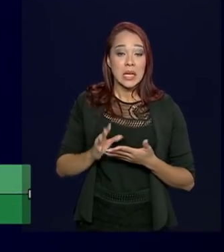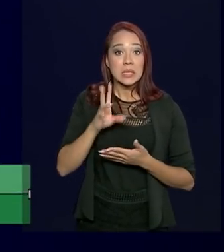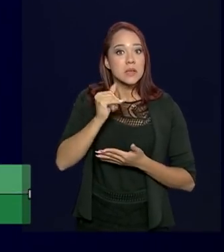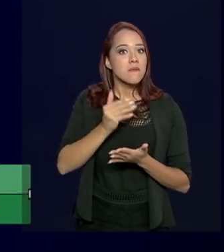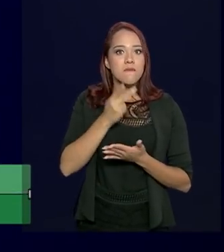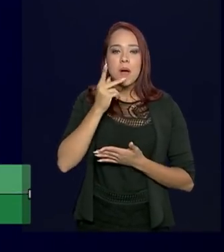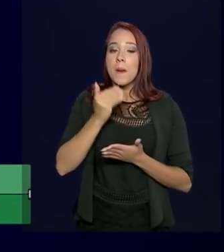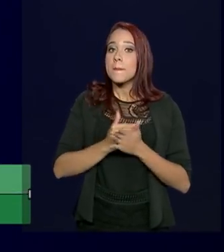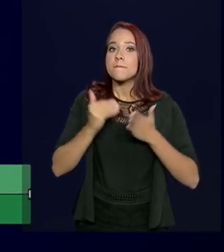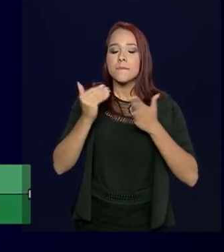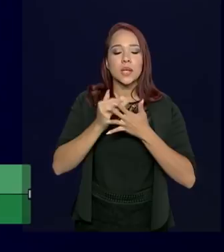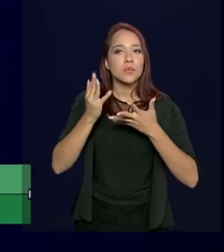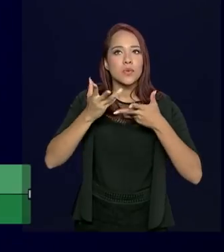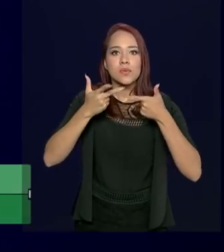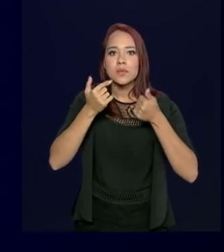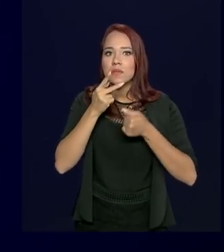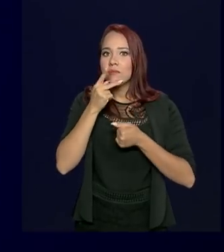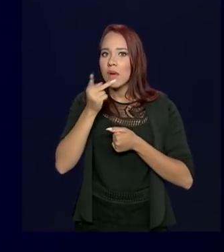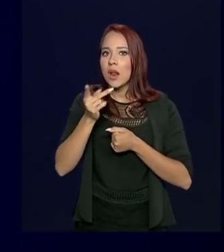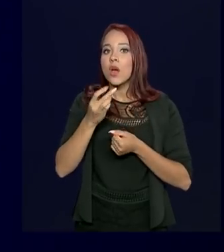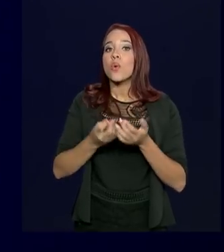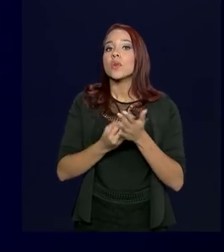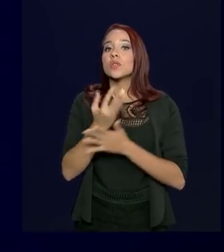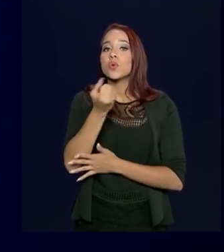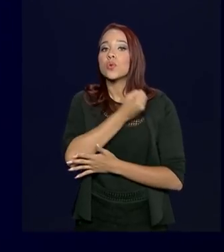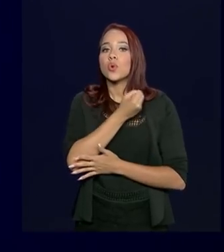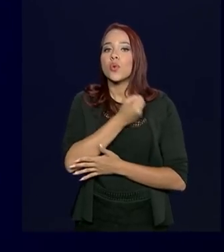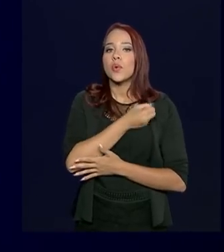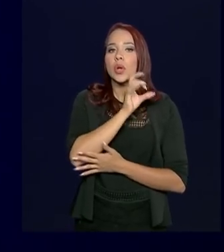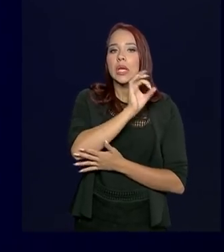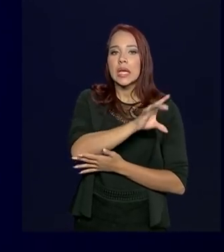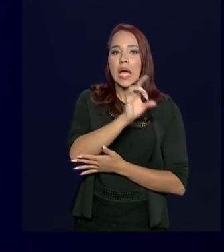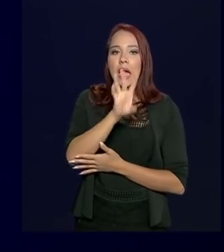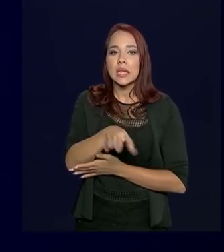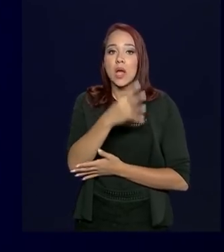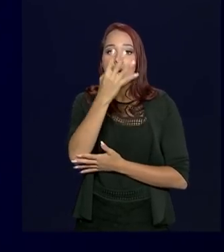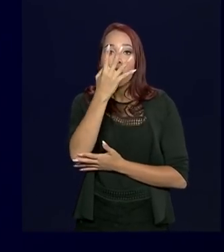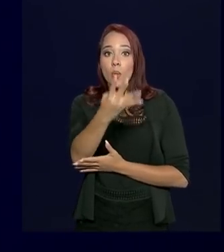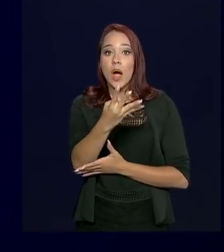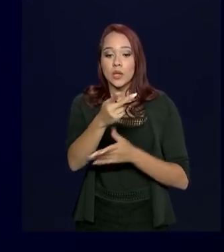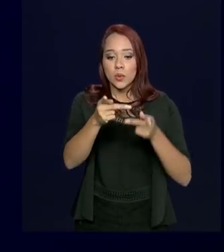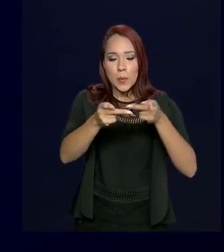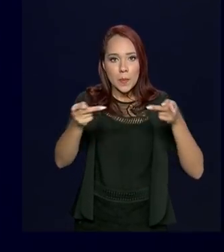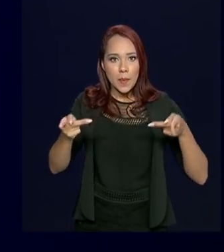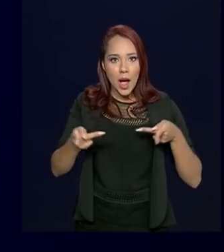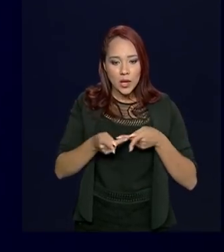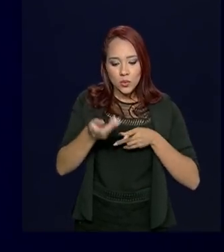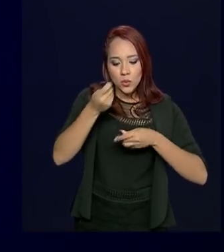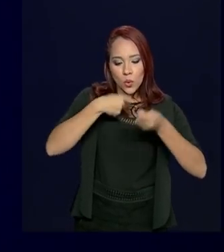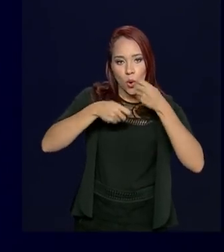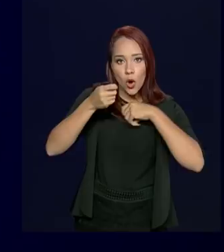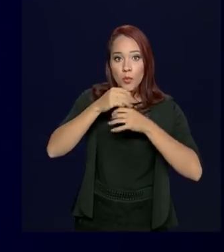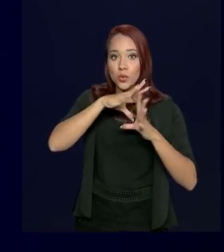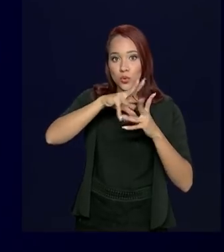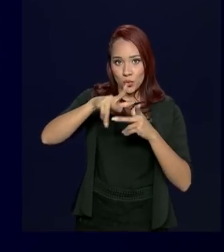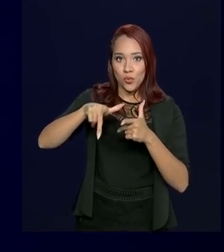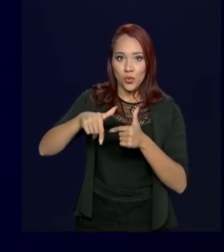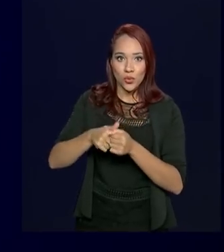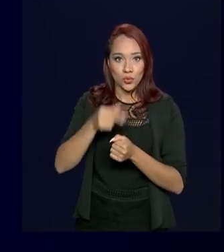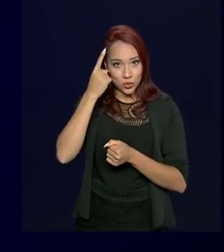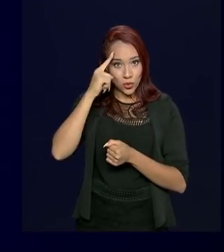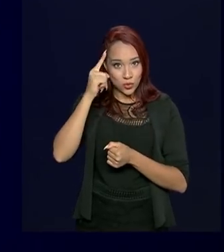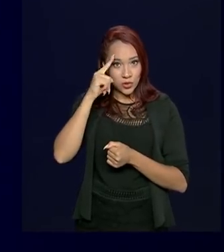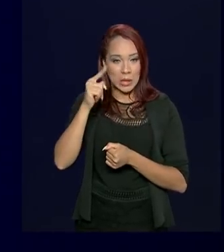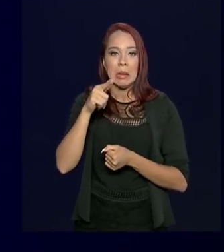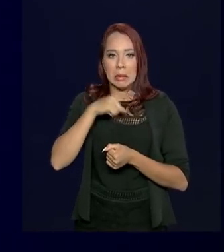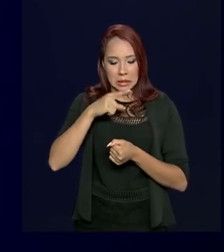você coloca esses números em cada quatro pratos que se come no mundo por dia, tem